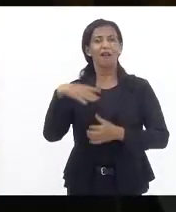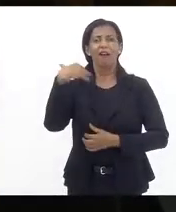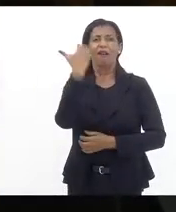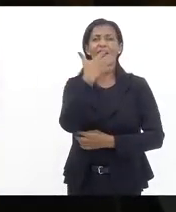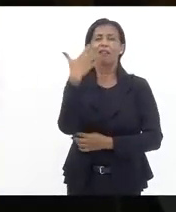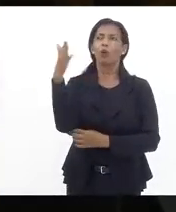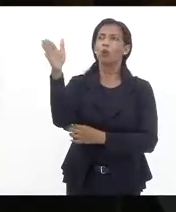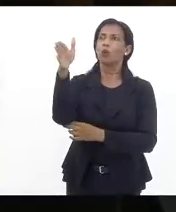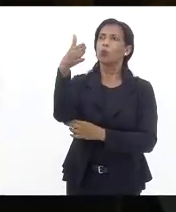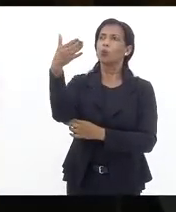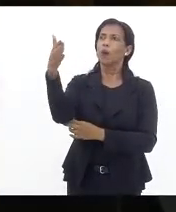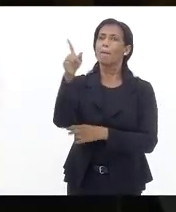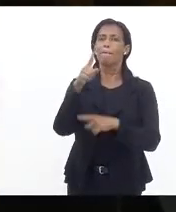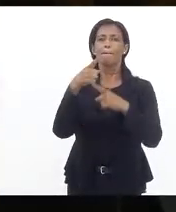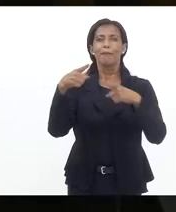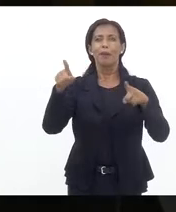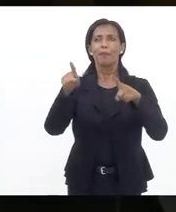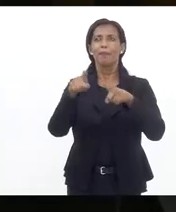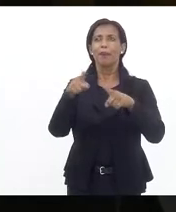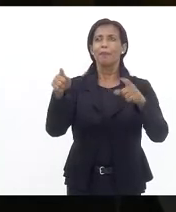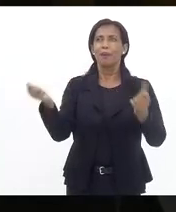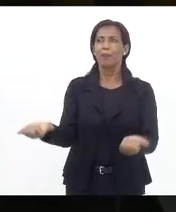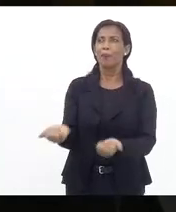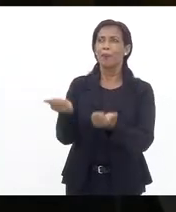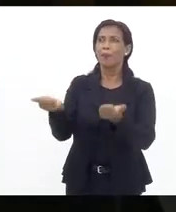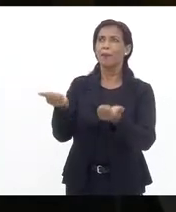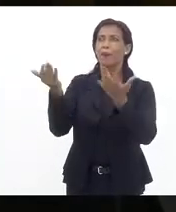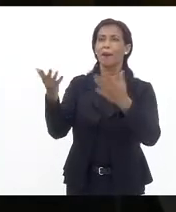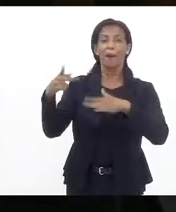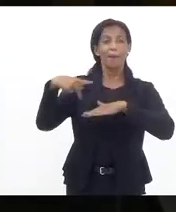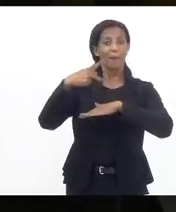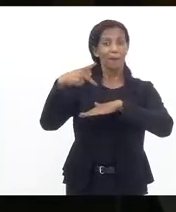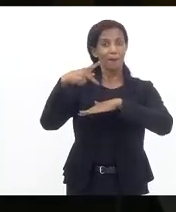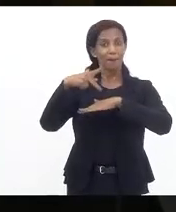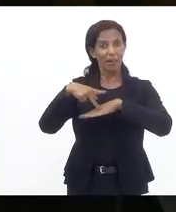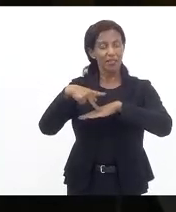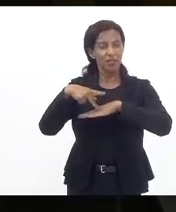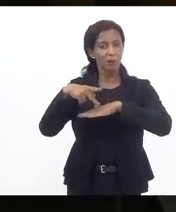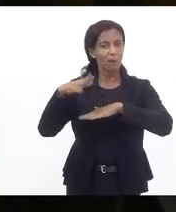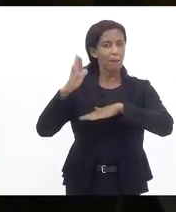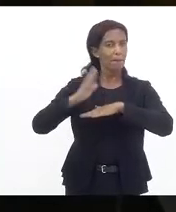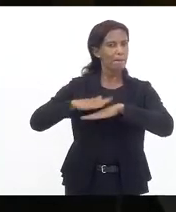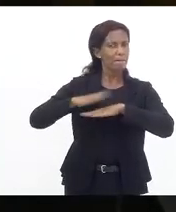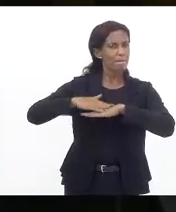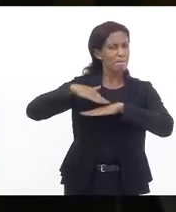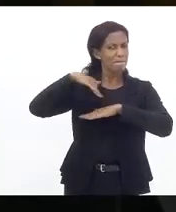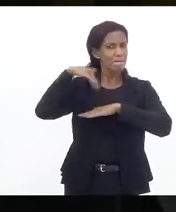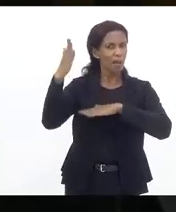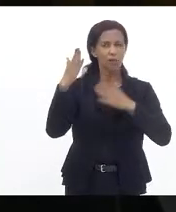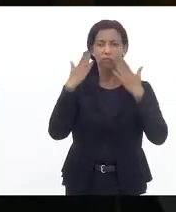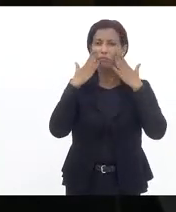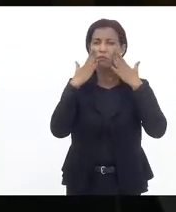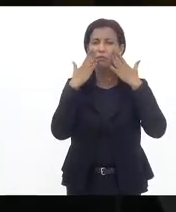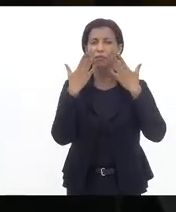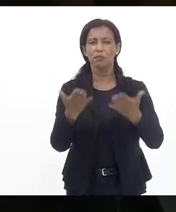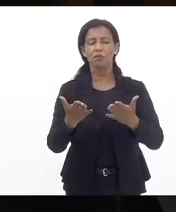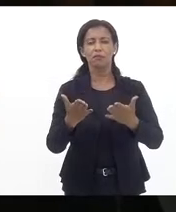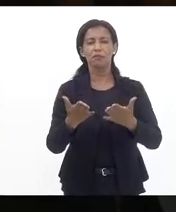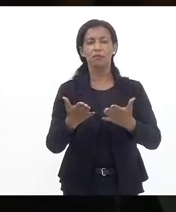nacional para enaltecer o nosso país a nossa pátria e mais do que isso para manifestar